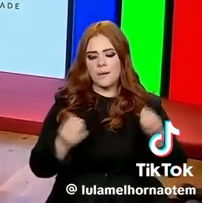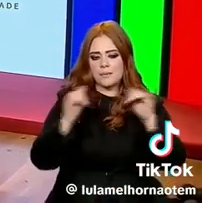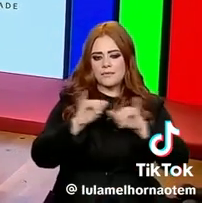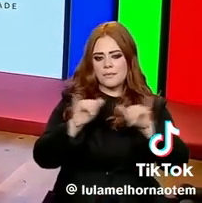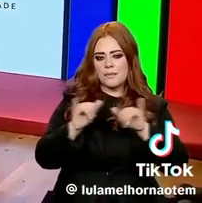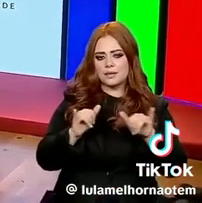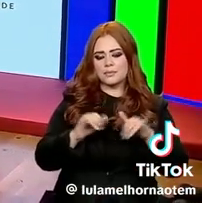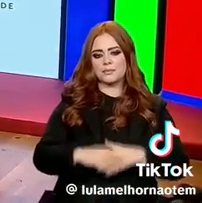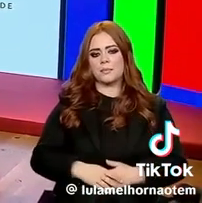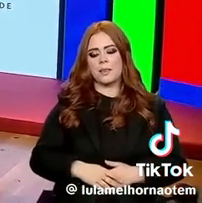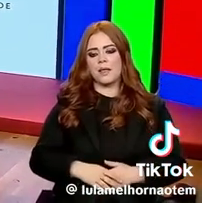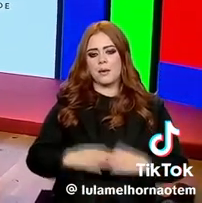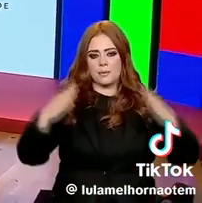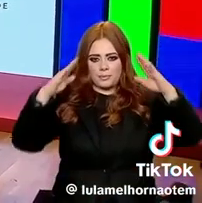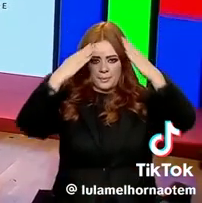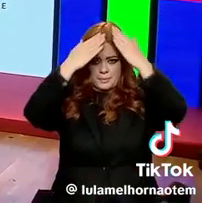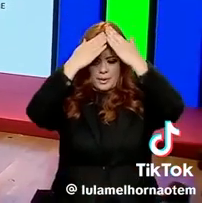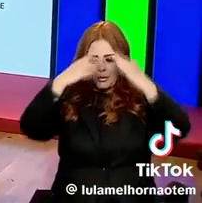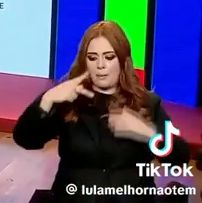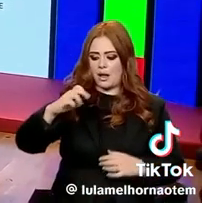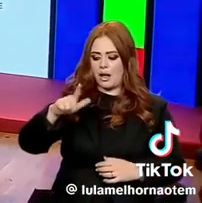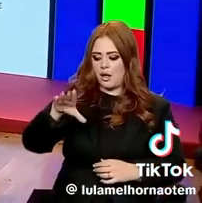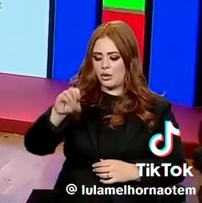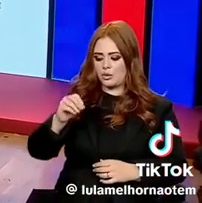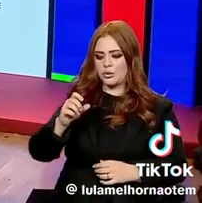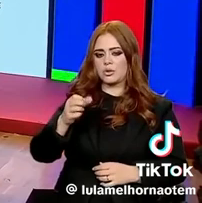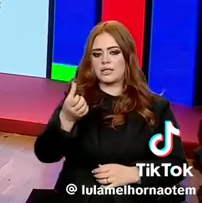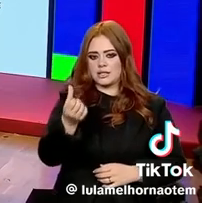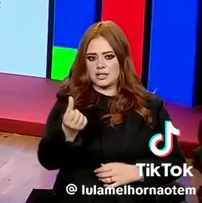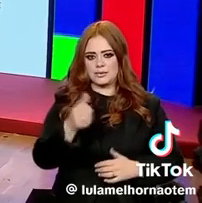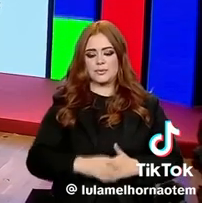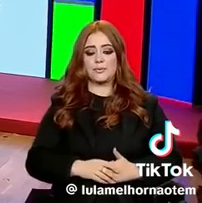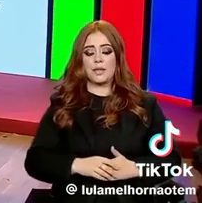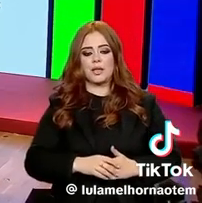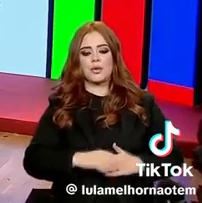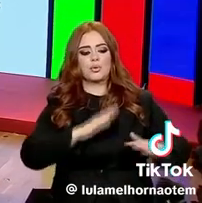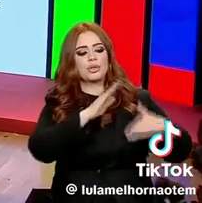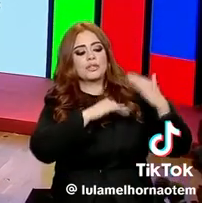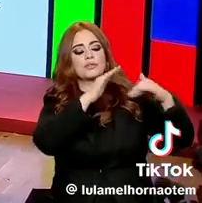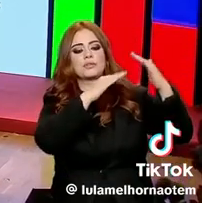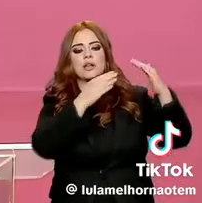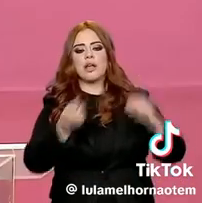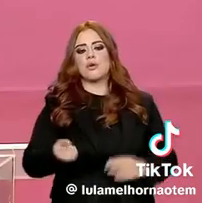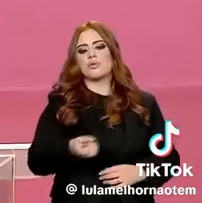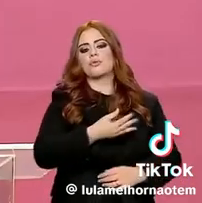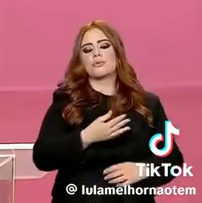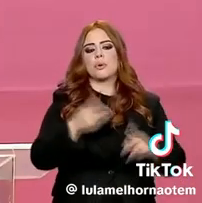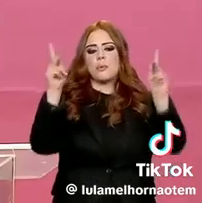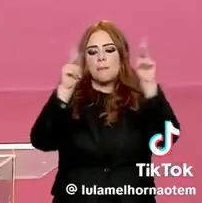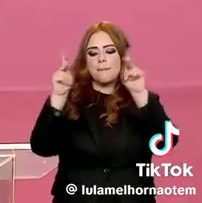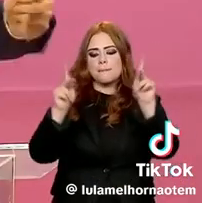o Papa Paulo VI, o desenvolvimento é o novo nome da paz.